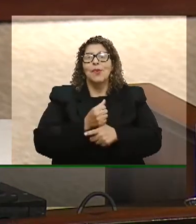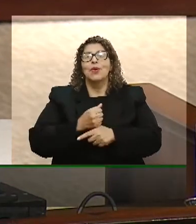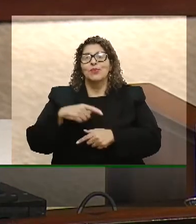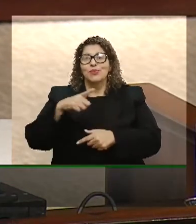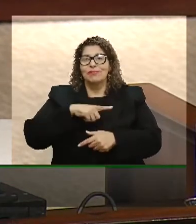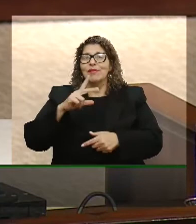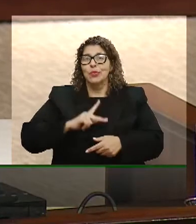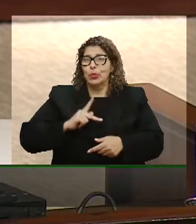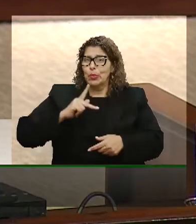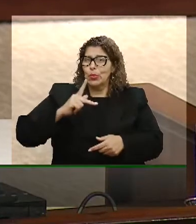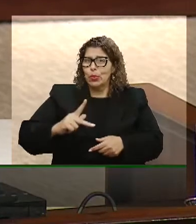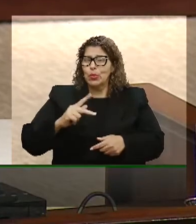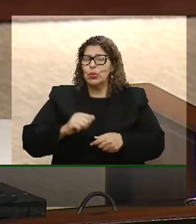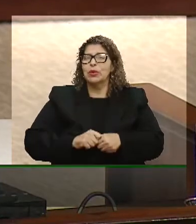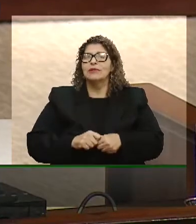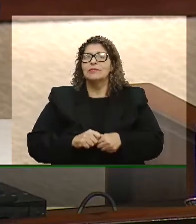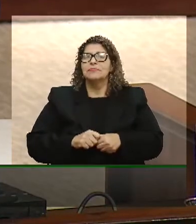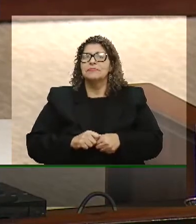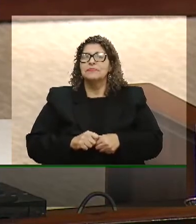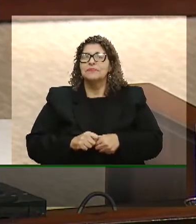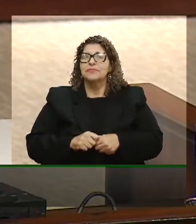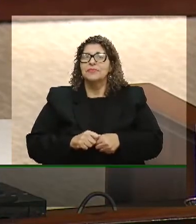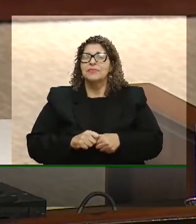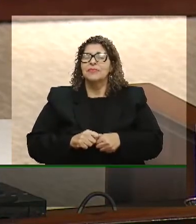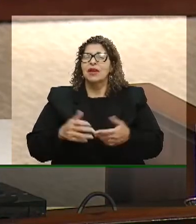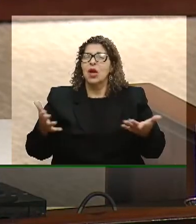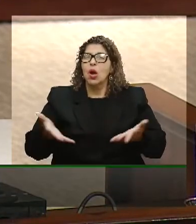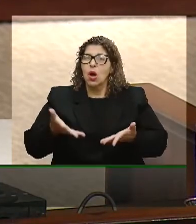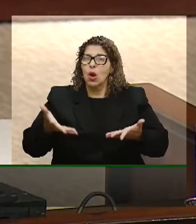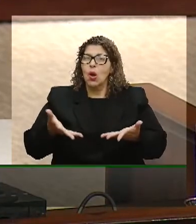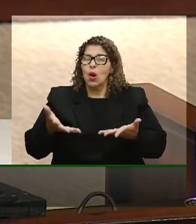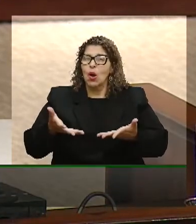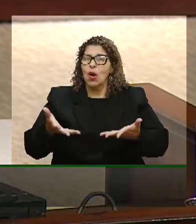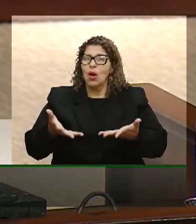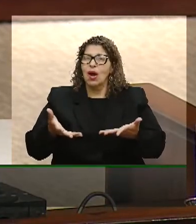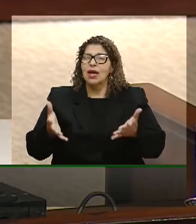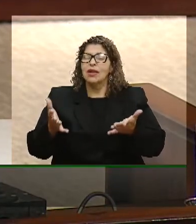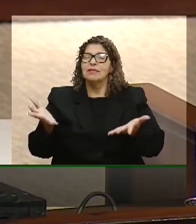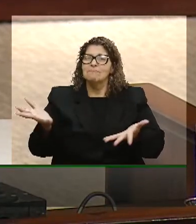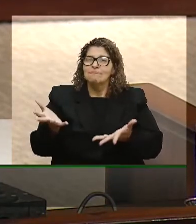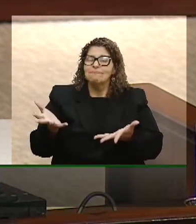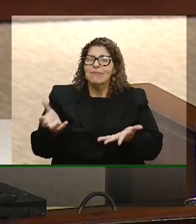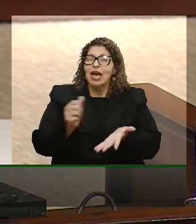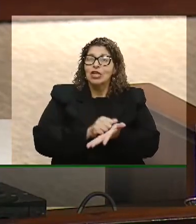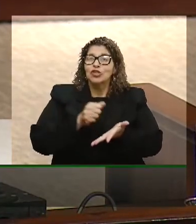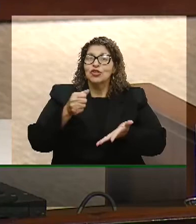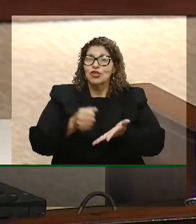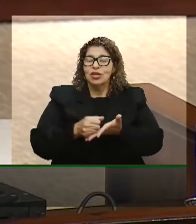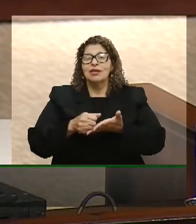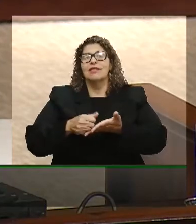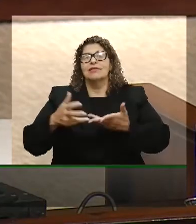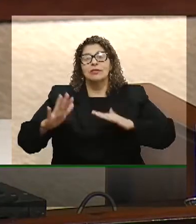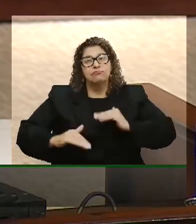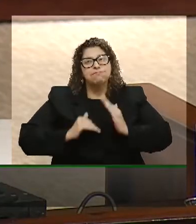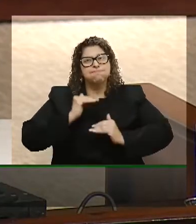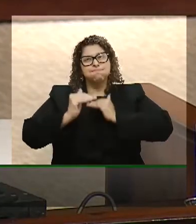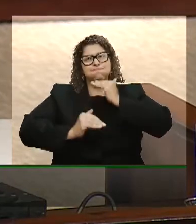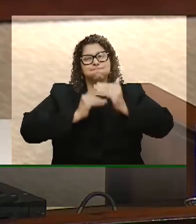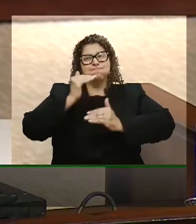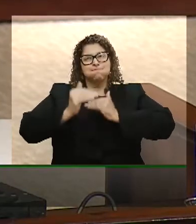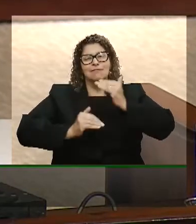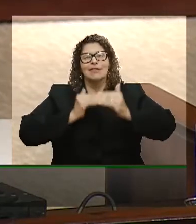no intuito de tornar a agenda de desenvolvimento e de competitividade do Rio Grande do Sul um tema